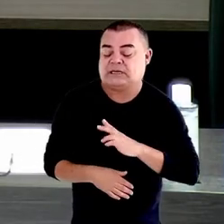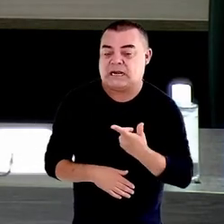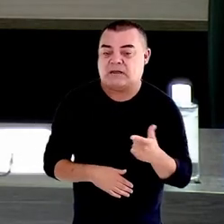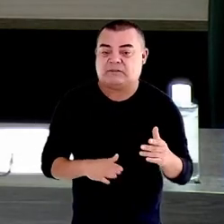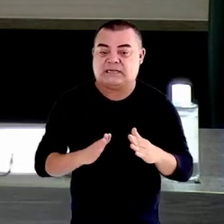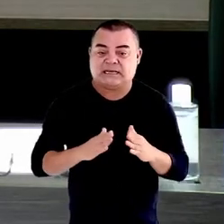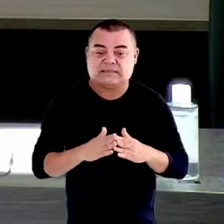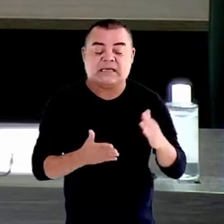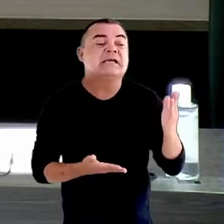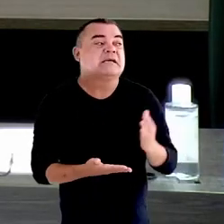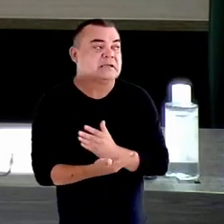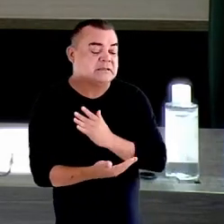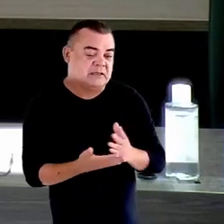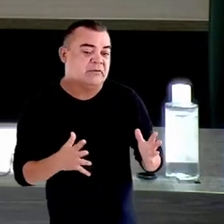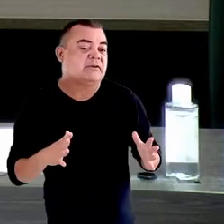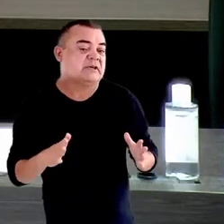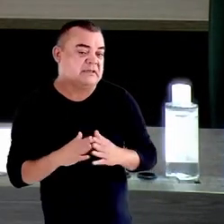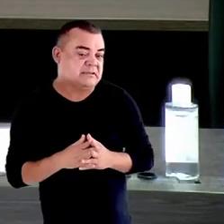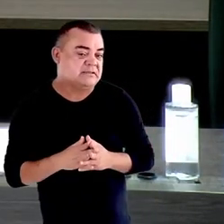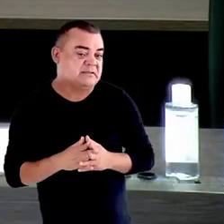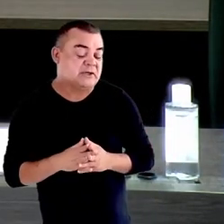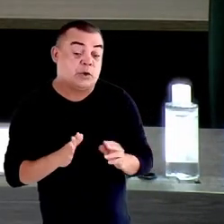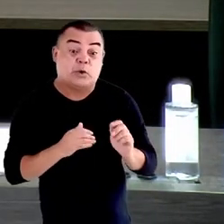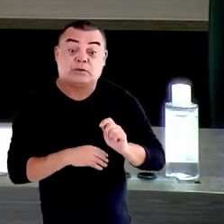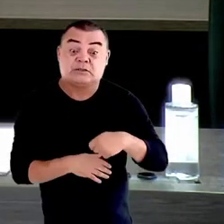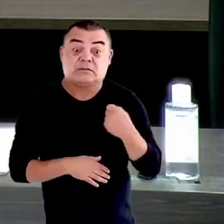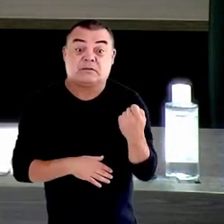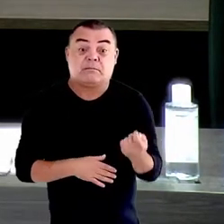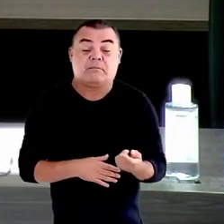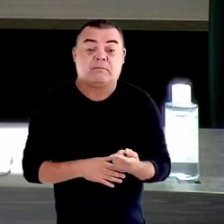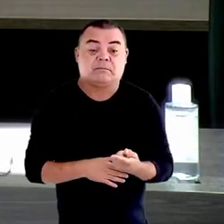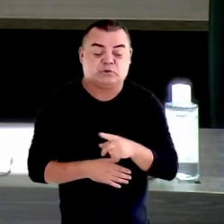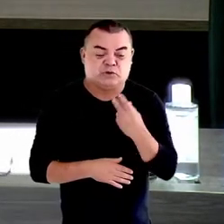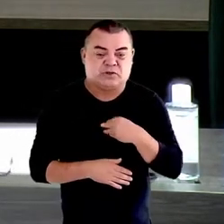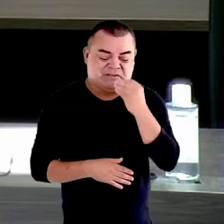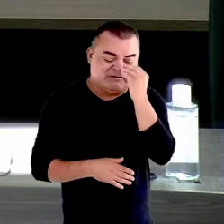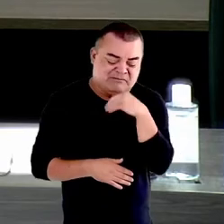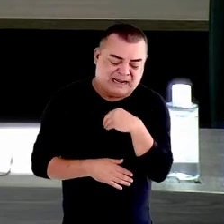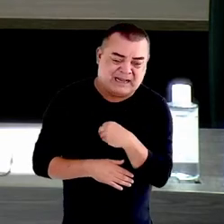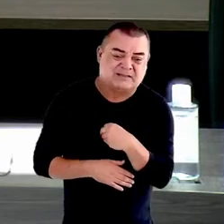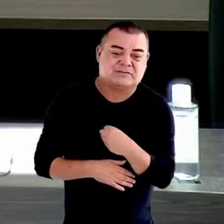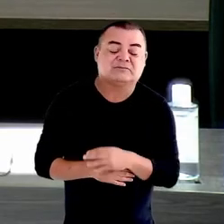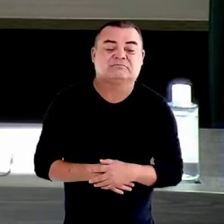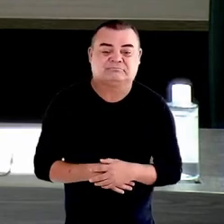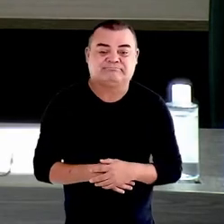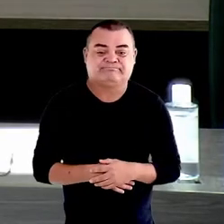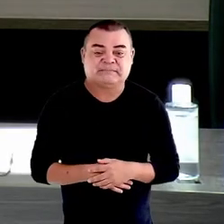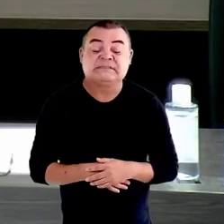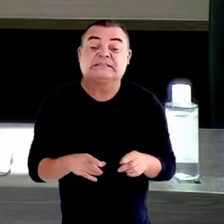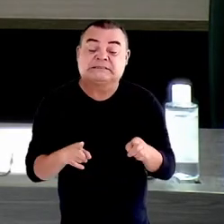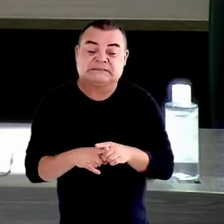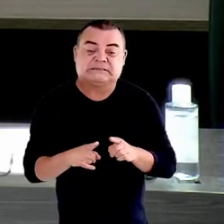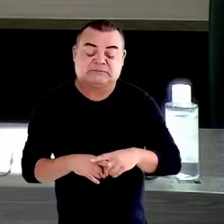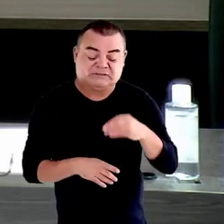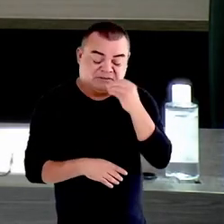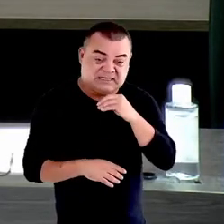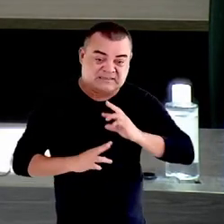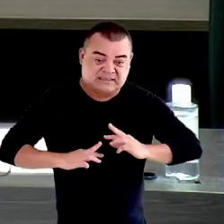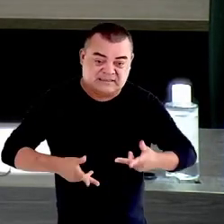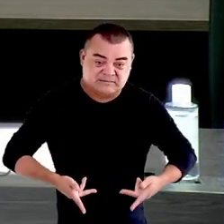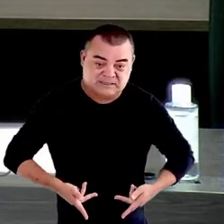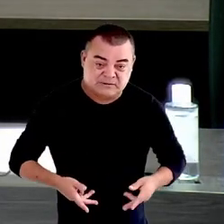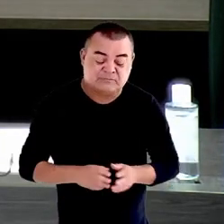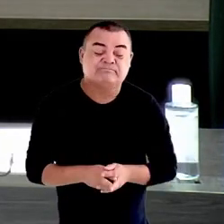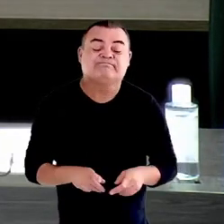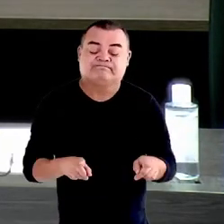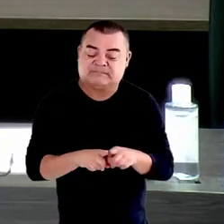o símbolo maior do nosso fracasso. Fracasso como civilização, fracasso como raça humana e fracasso como agentes